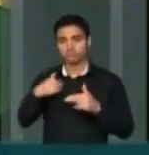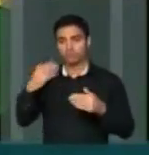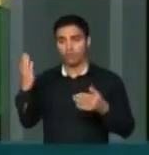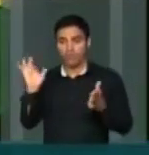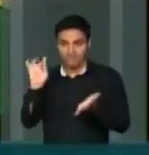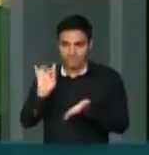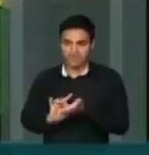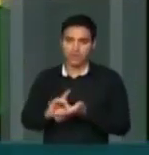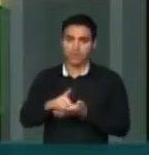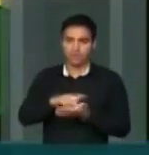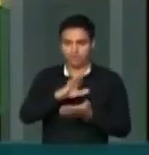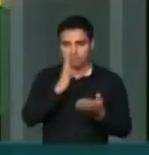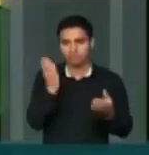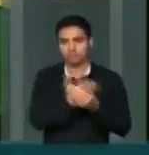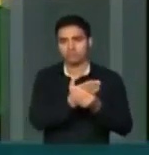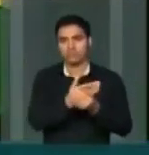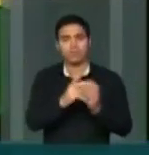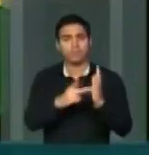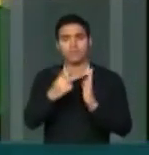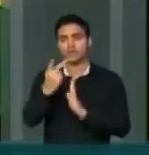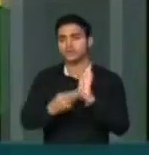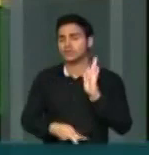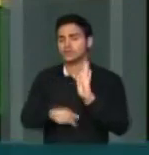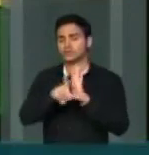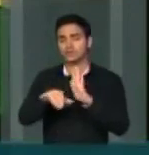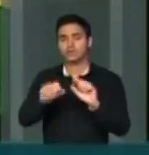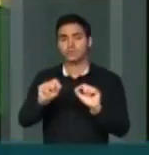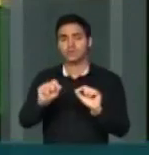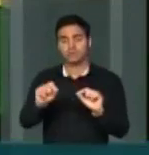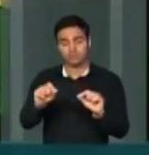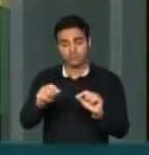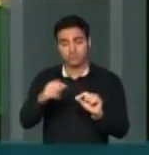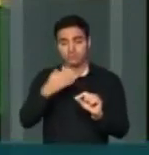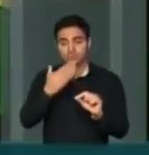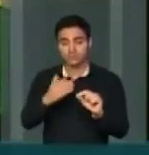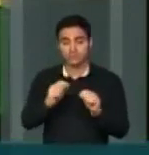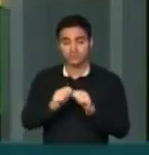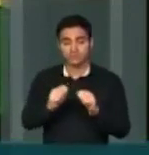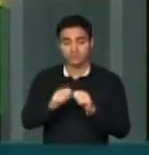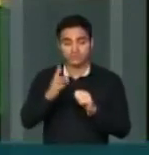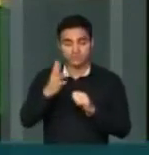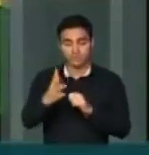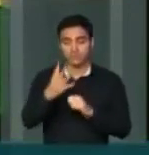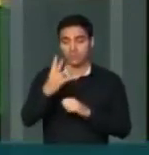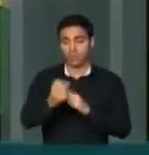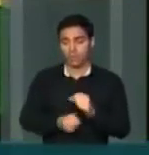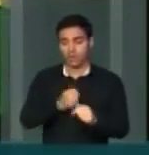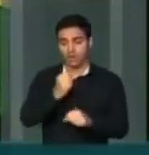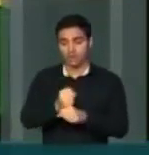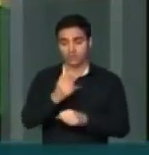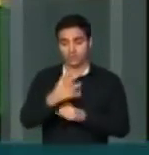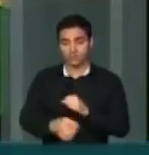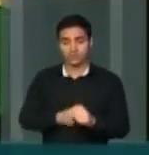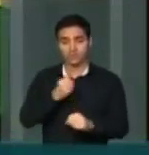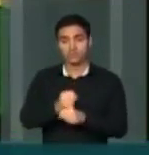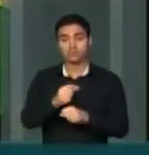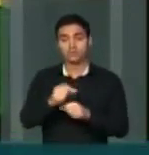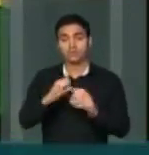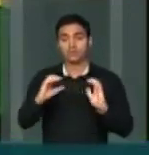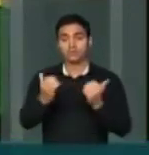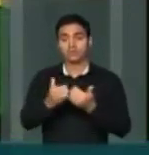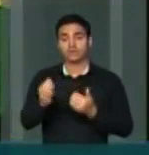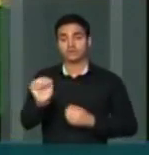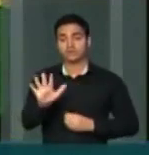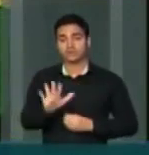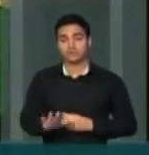oficialmente. Esse projeto de lei estabelece a realização, a cada quatro anos, da Conferência